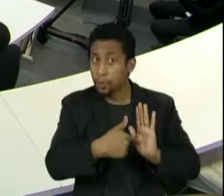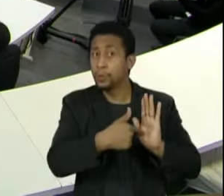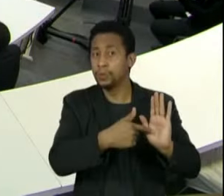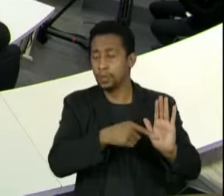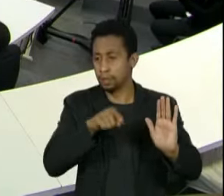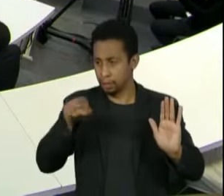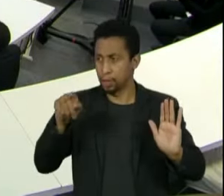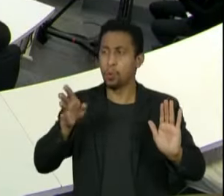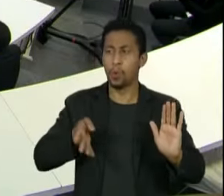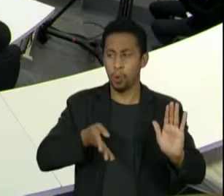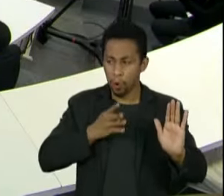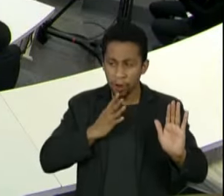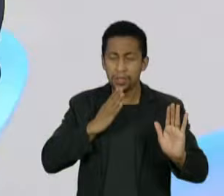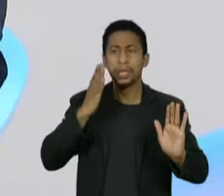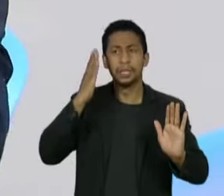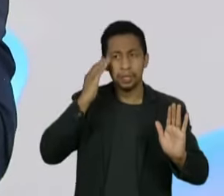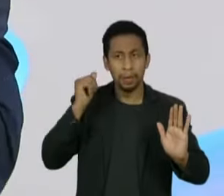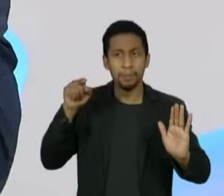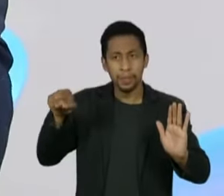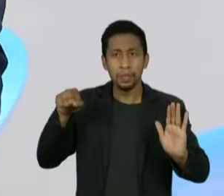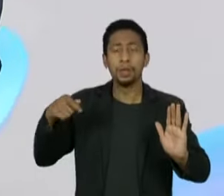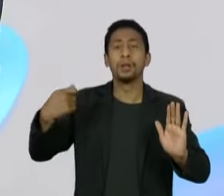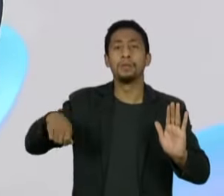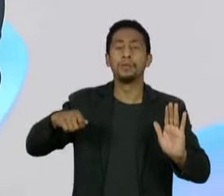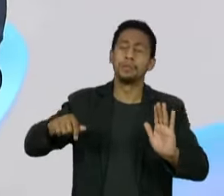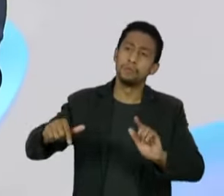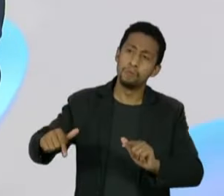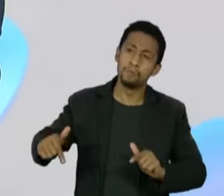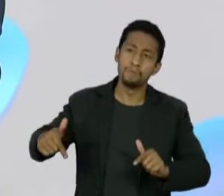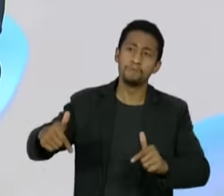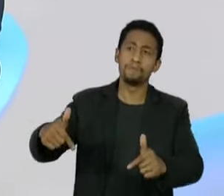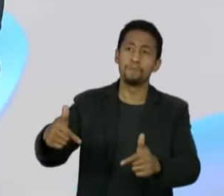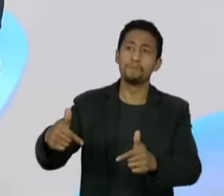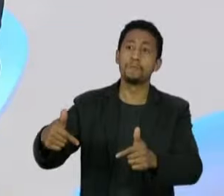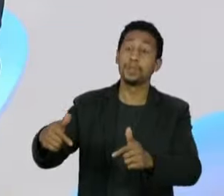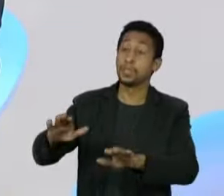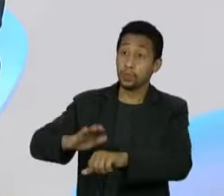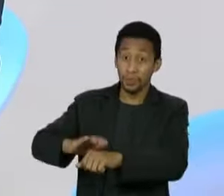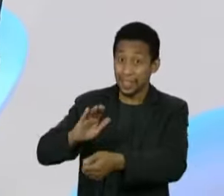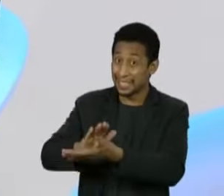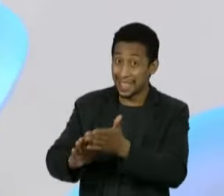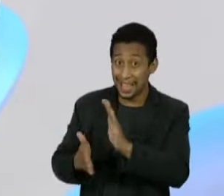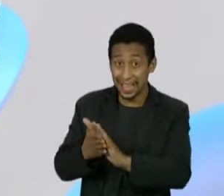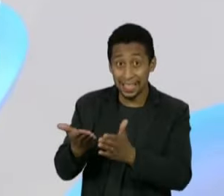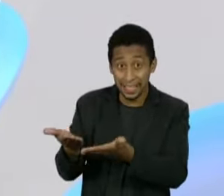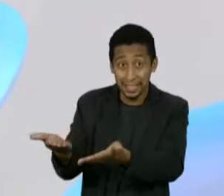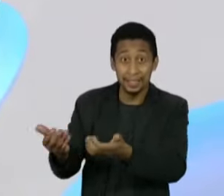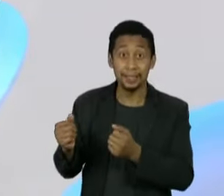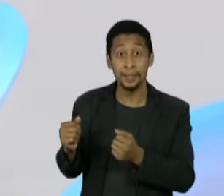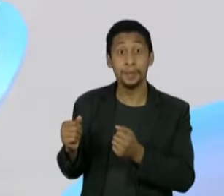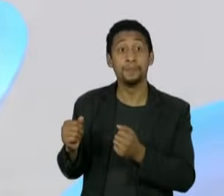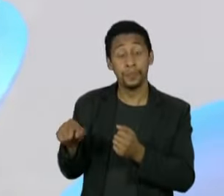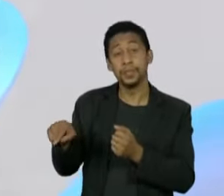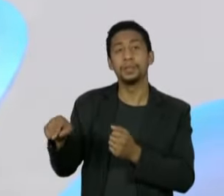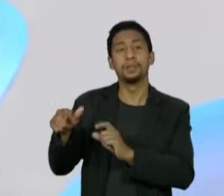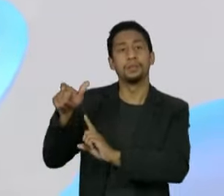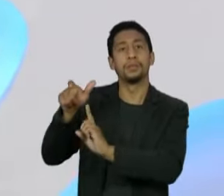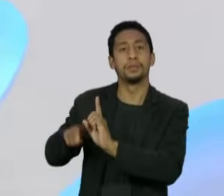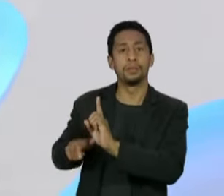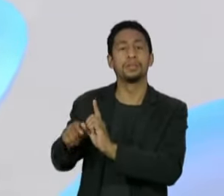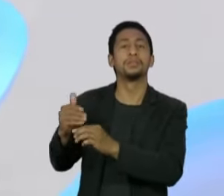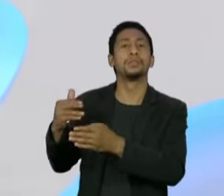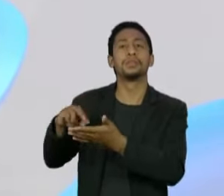conhecimento e ele tem o dever de provocar a apuração, ele não faz, ele entra como uma figura de